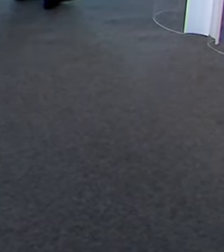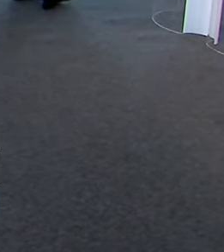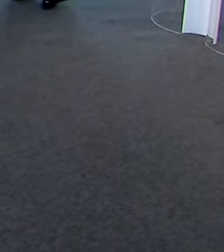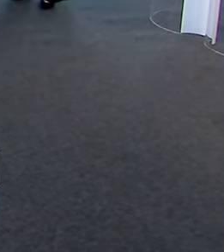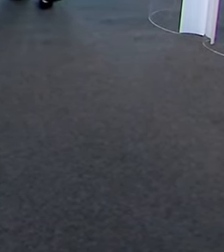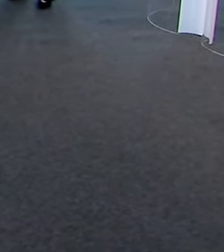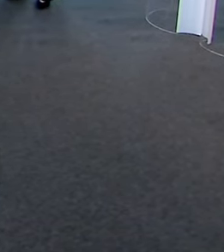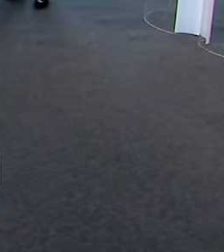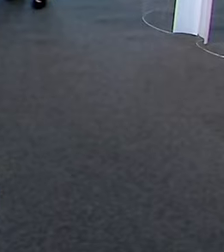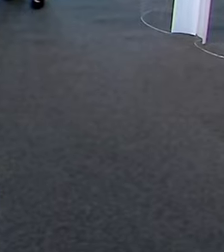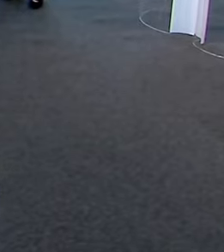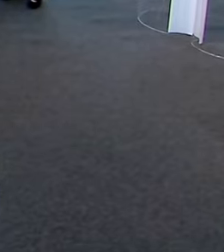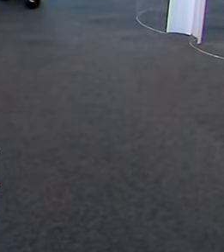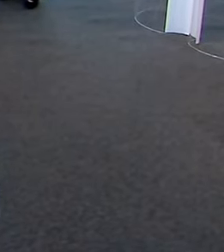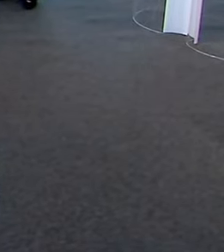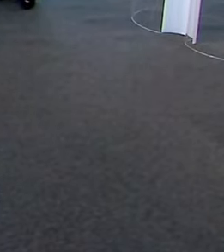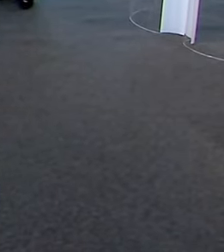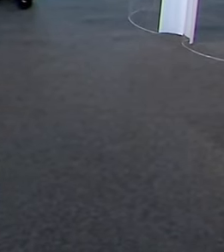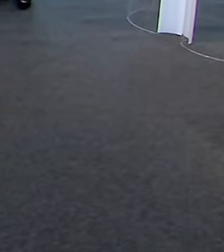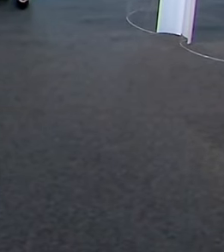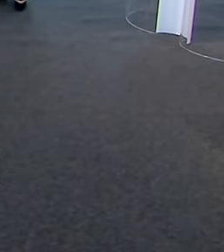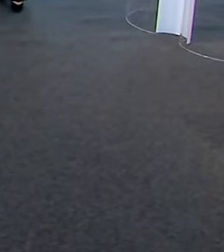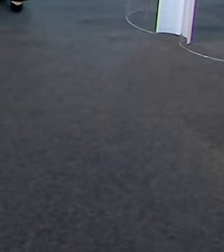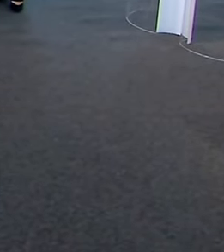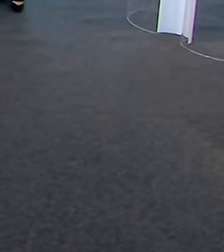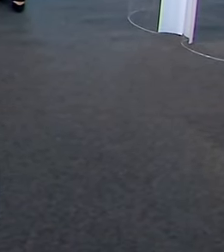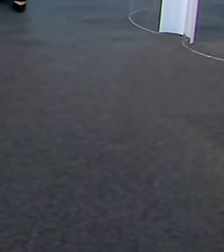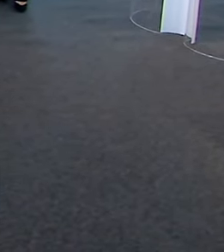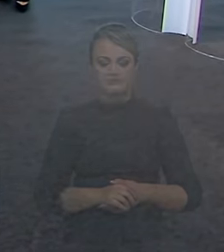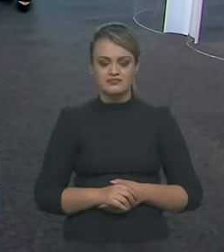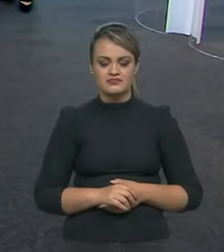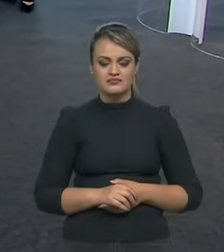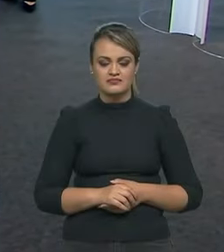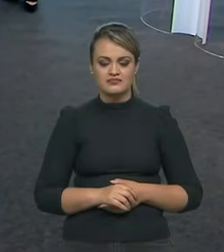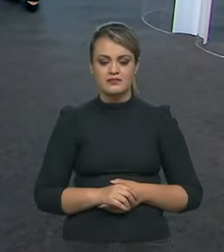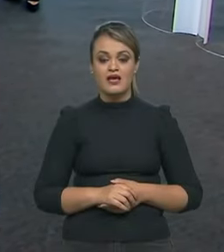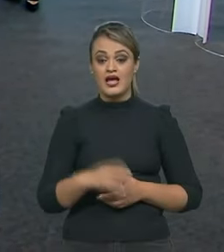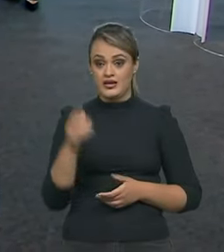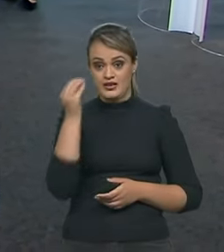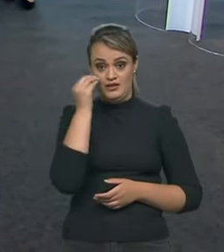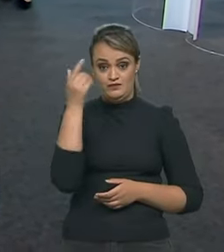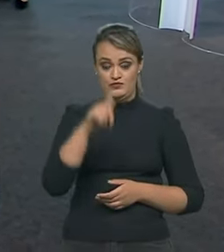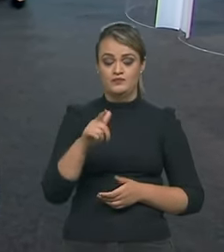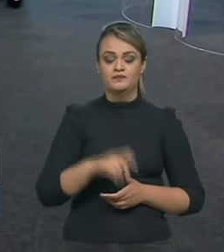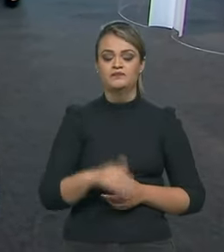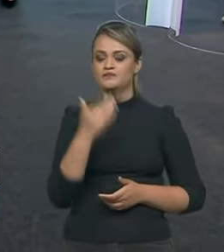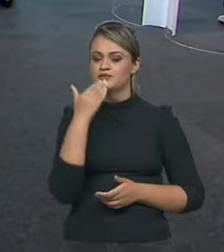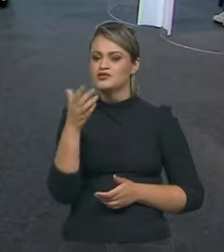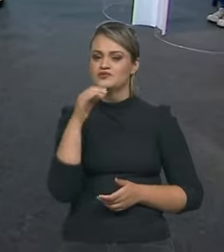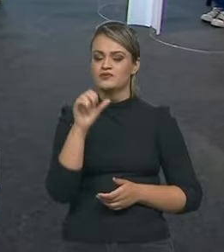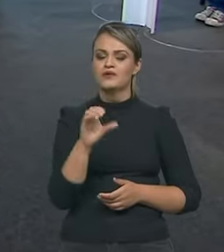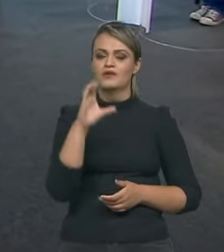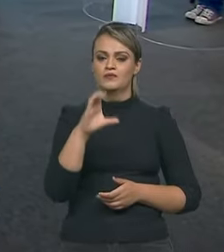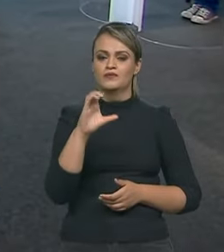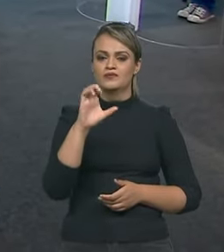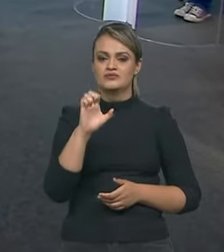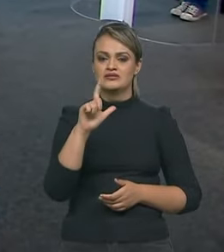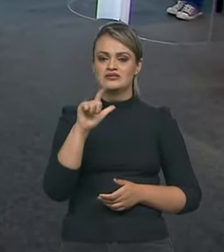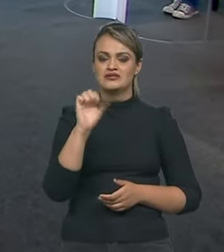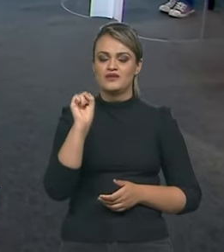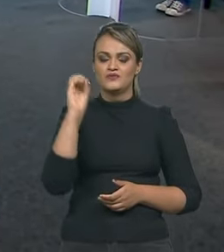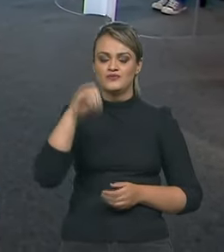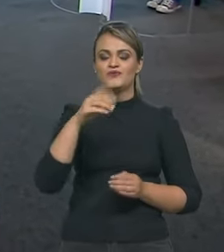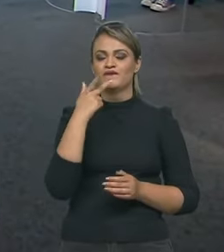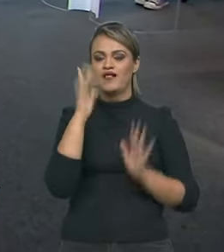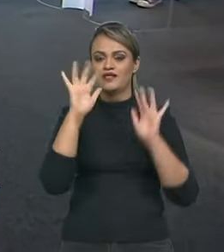e para encerrar o nosso programa nós temos um tempinho para as nossas considerações finais eu quero começar pedindo para o Celso as suas últimas palavras